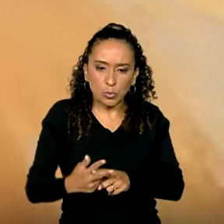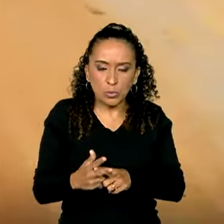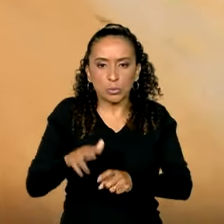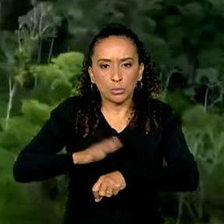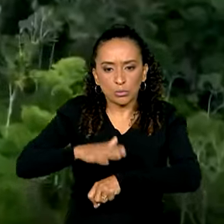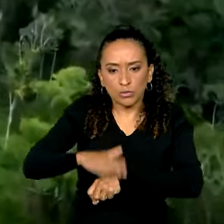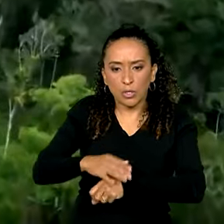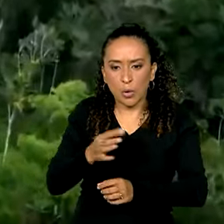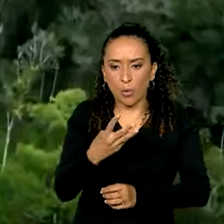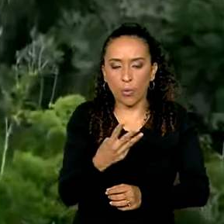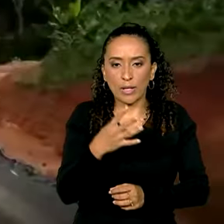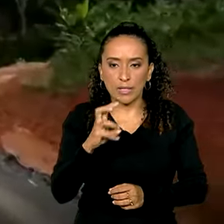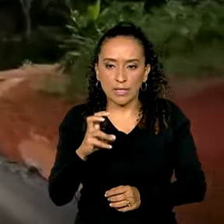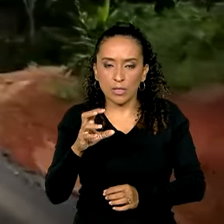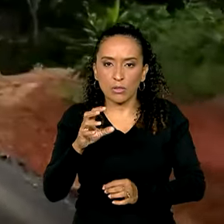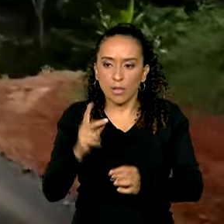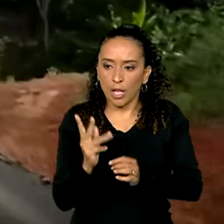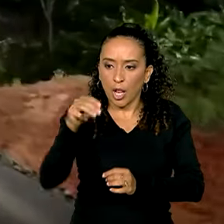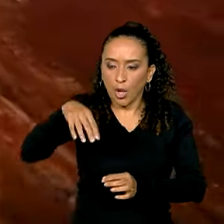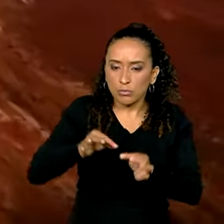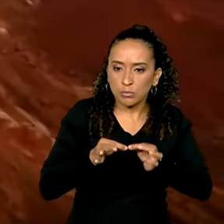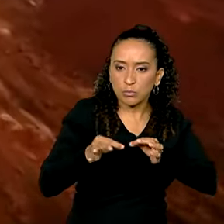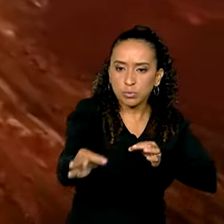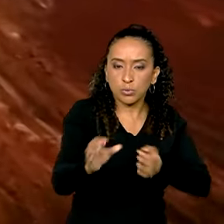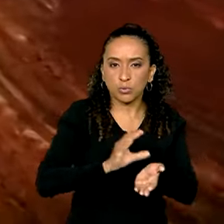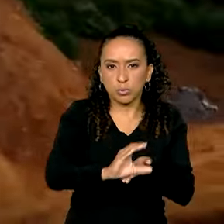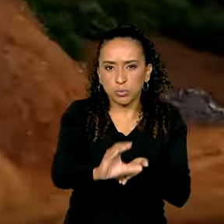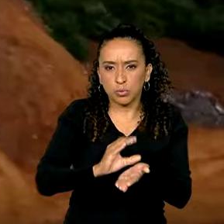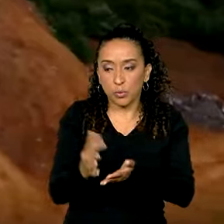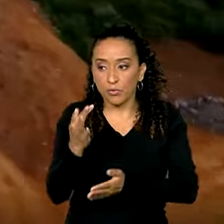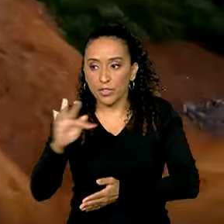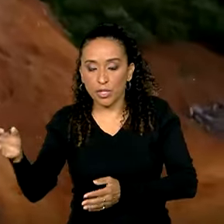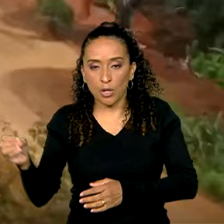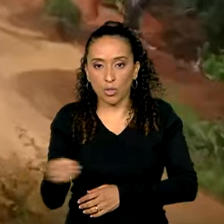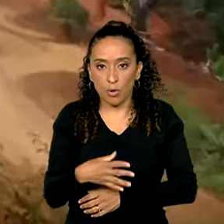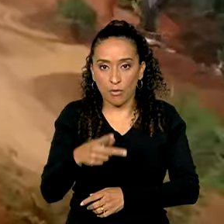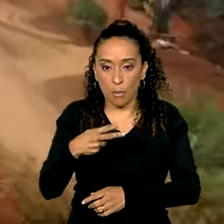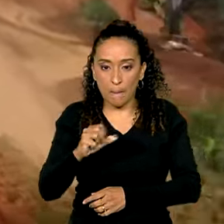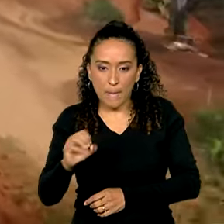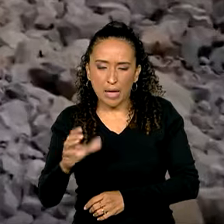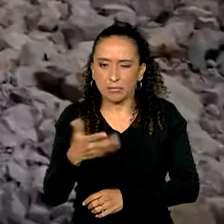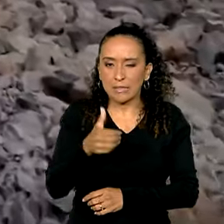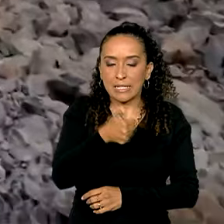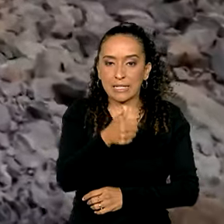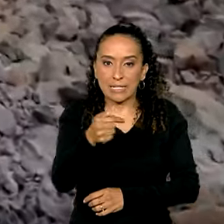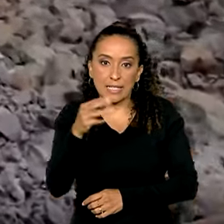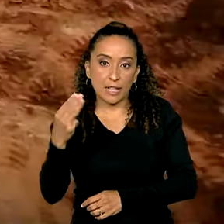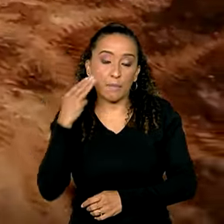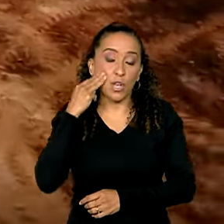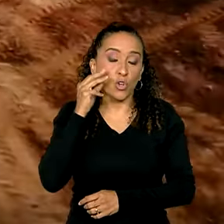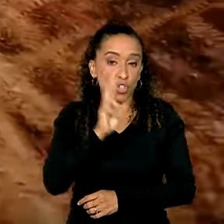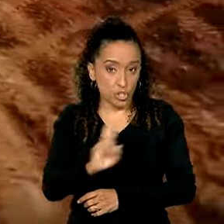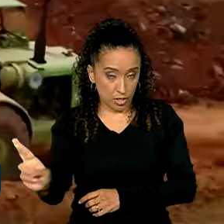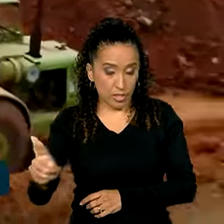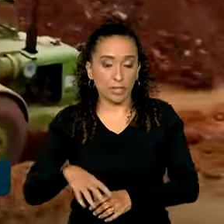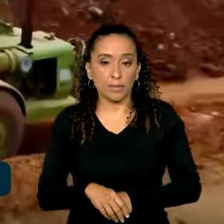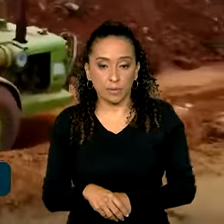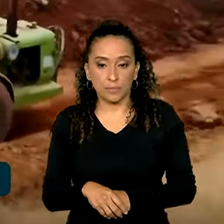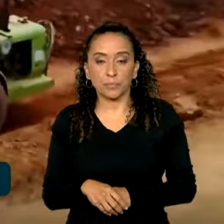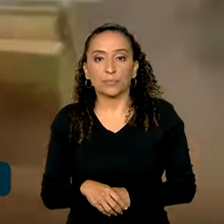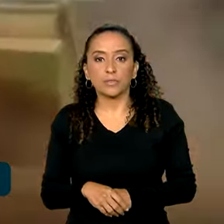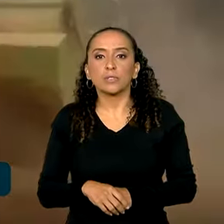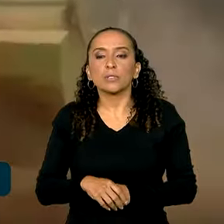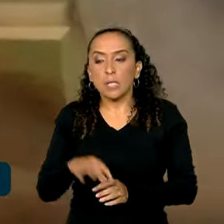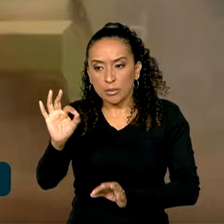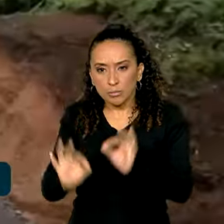45 quilômetros de extensão, com investimento federal do Novo Parque de cerca de 117 milhões de reais. O